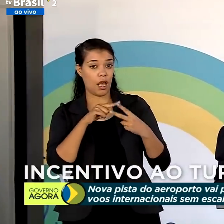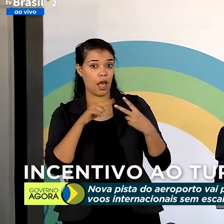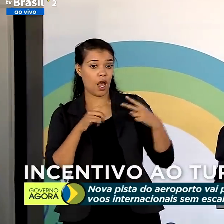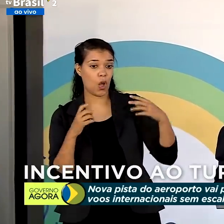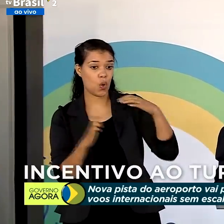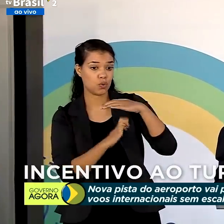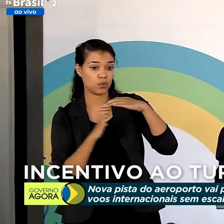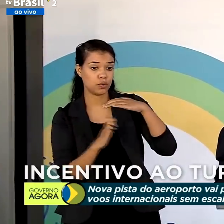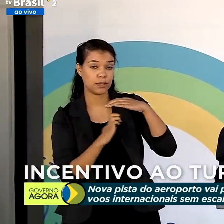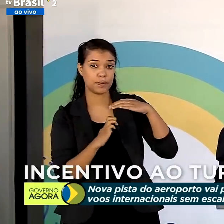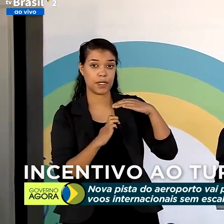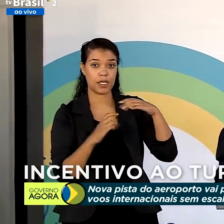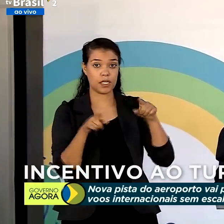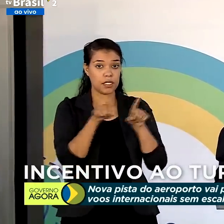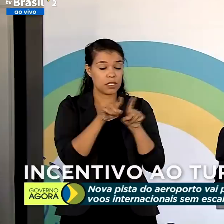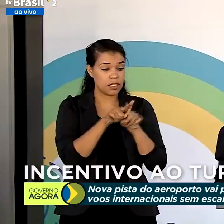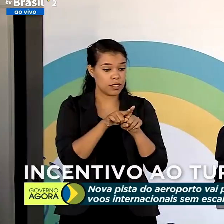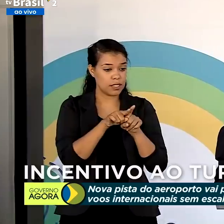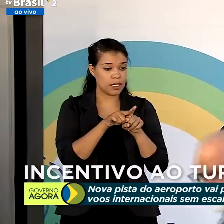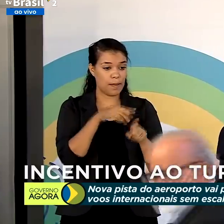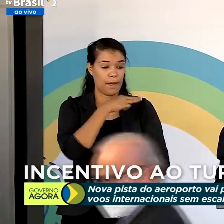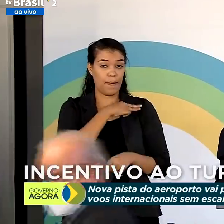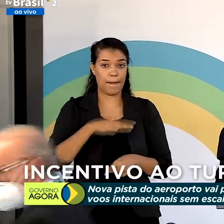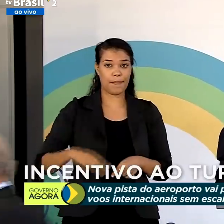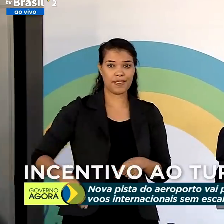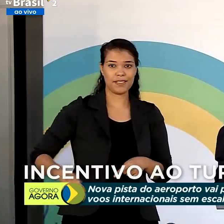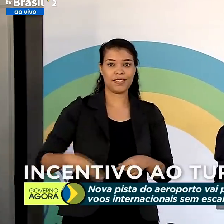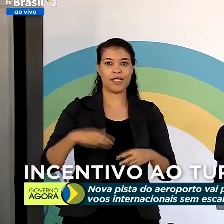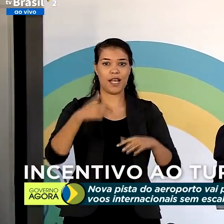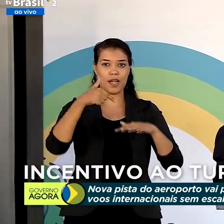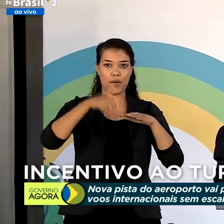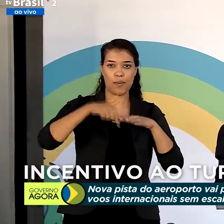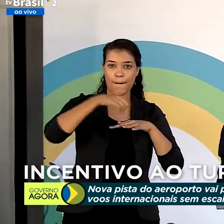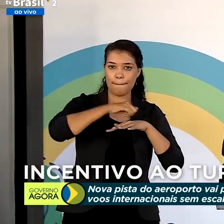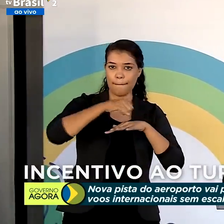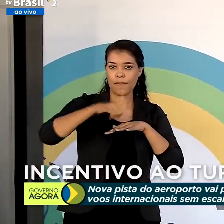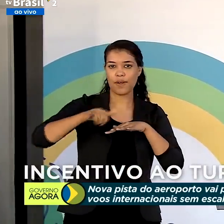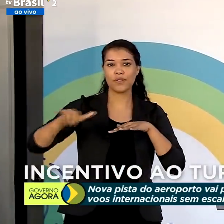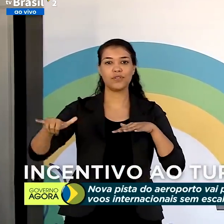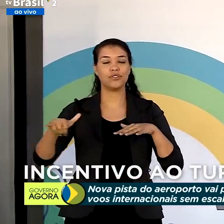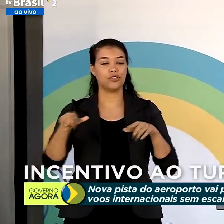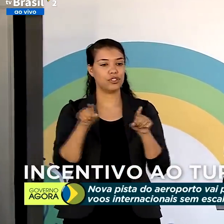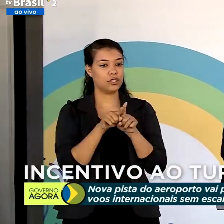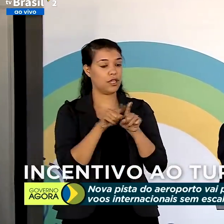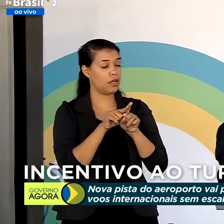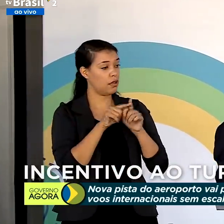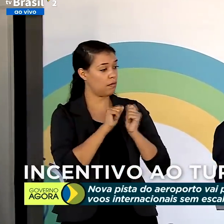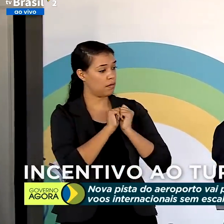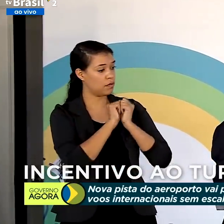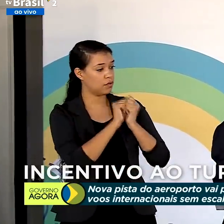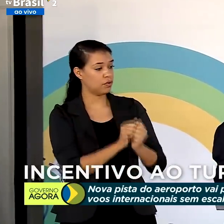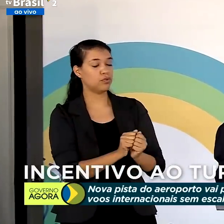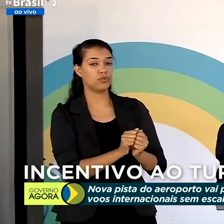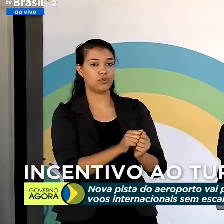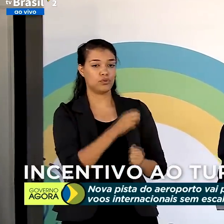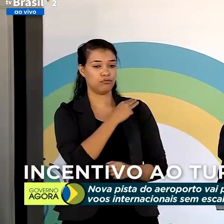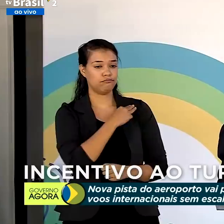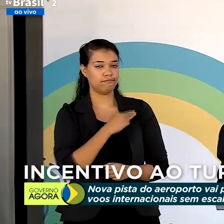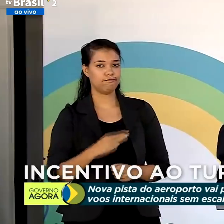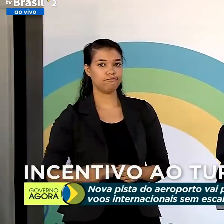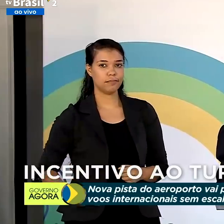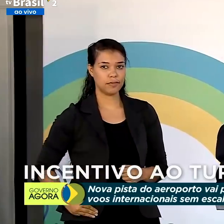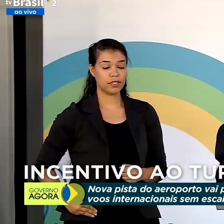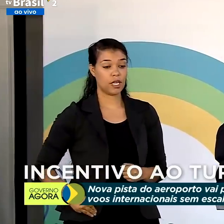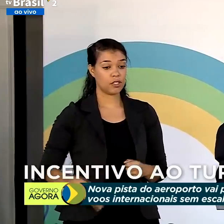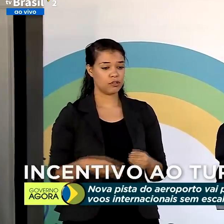sim entre os ministérios de Minas e Energia e de Infraestrutura, na figura do ministro Bento e na figura do ministro Tarcísio,